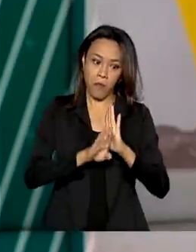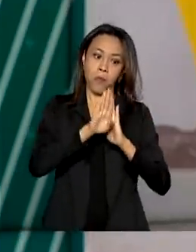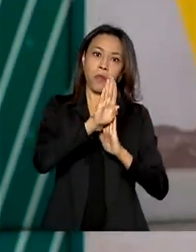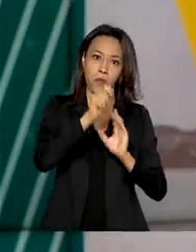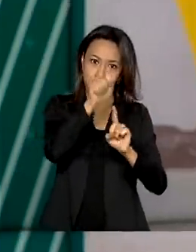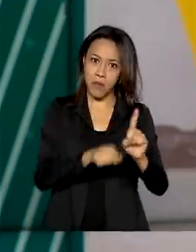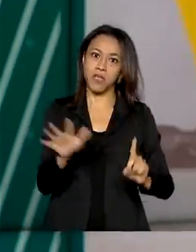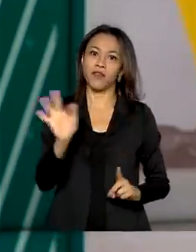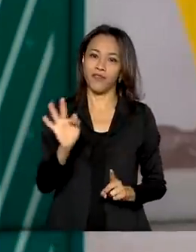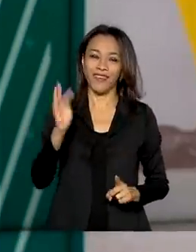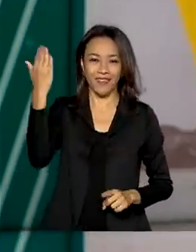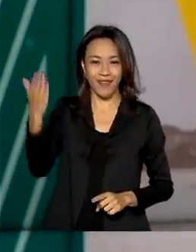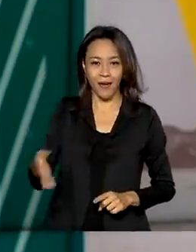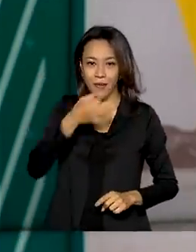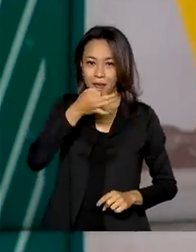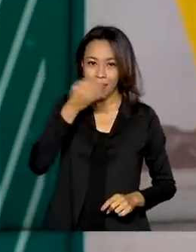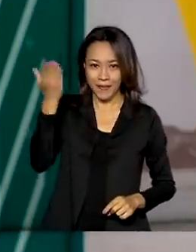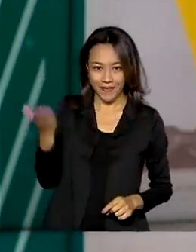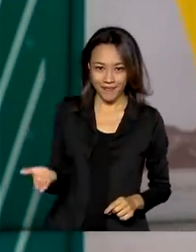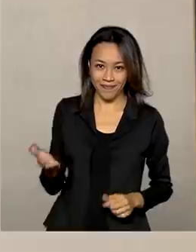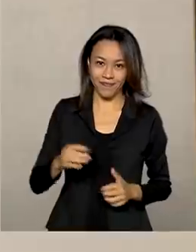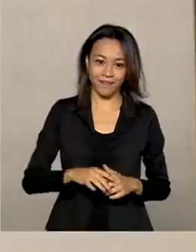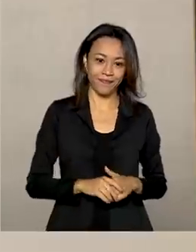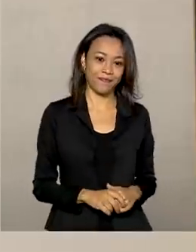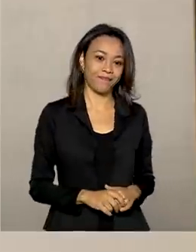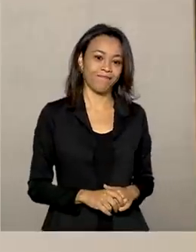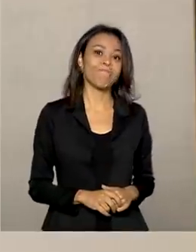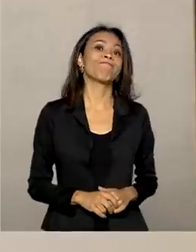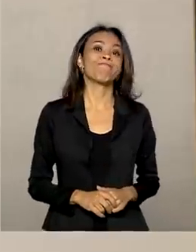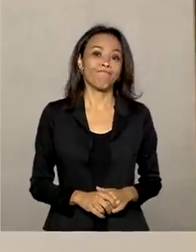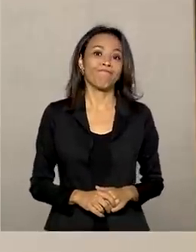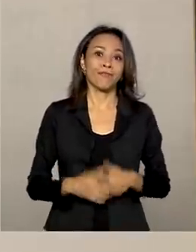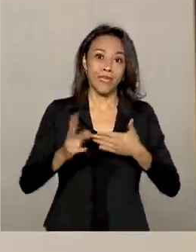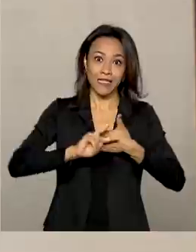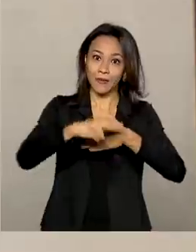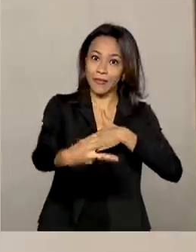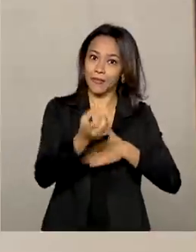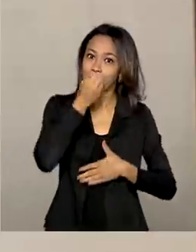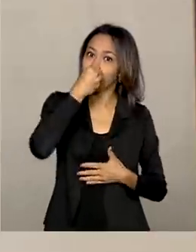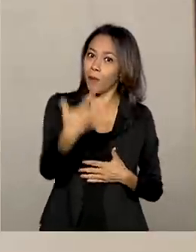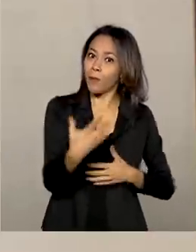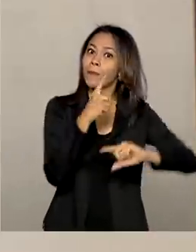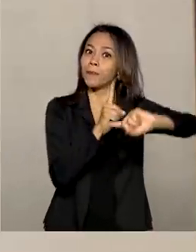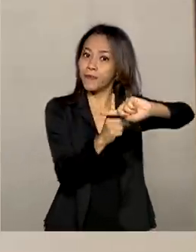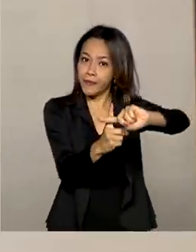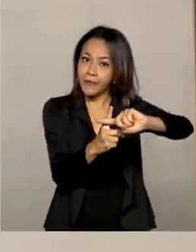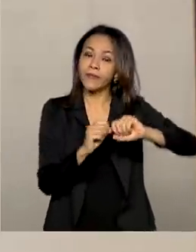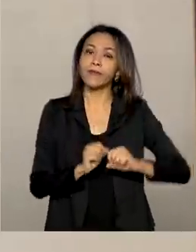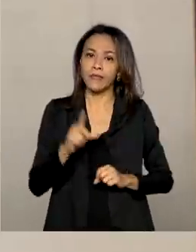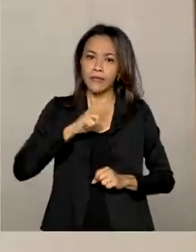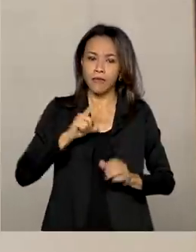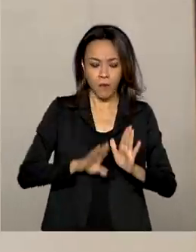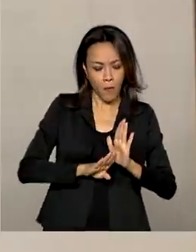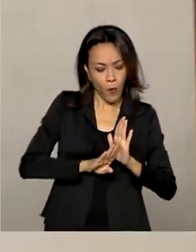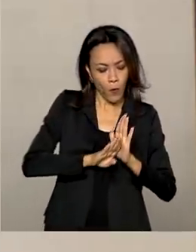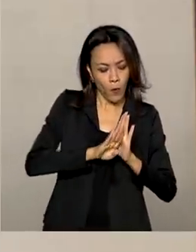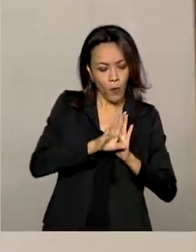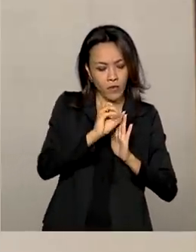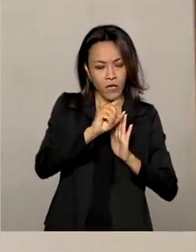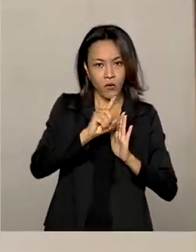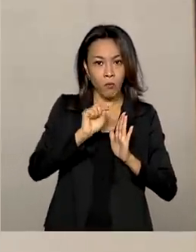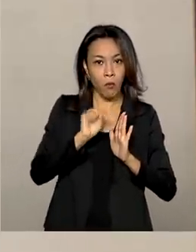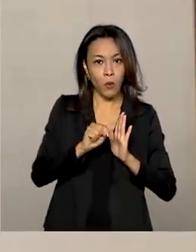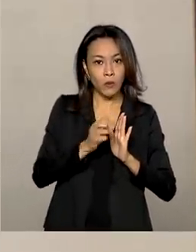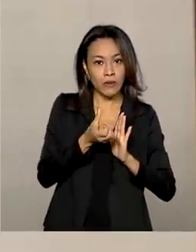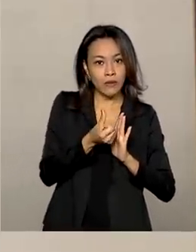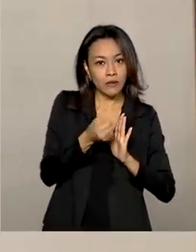comentário de hoje de Ricardo Caldas. E os resultados são bons, os resultados são positivos. Houve um crescimento de 0,6%,